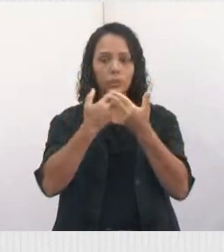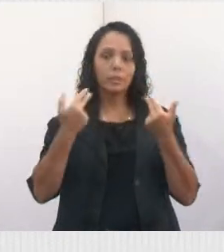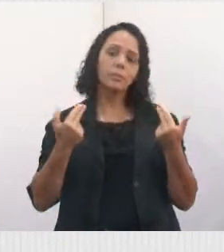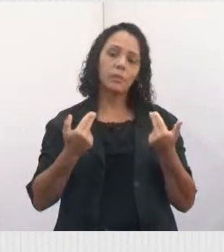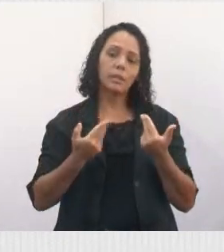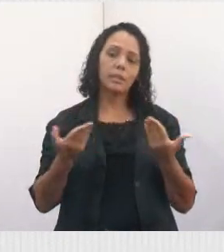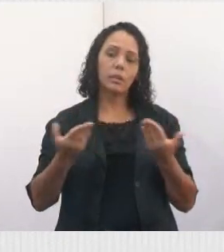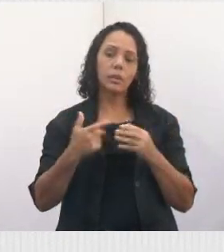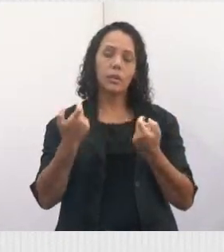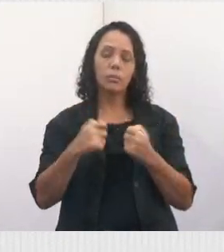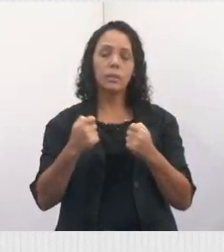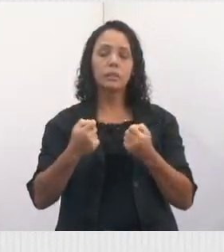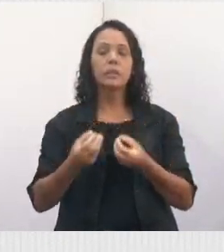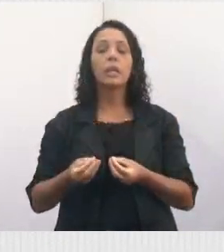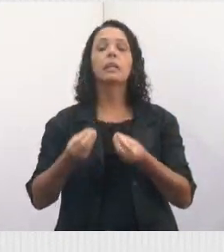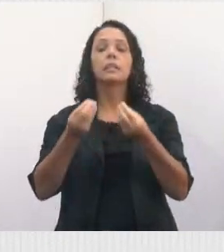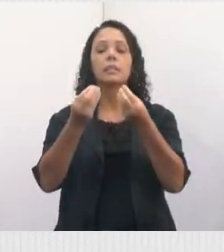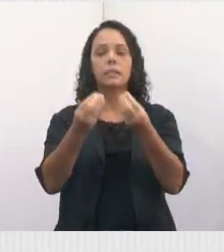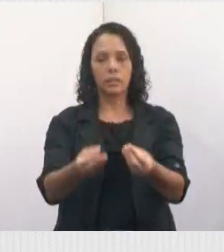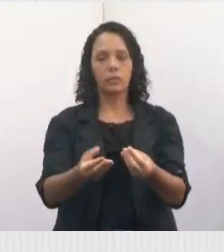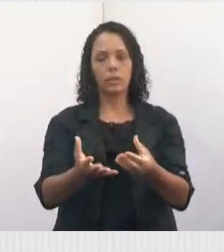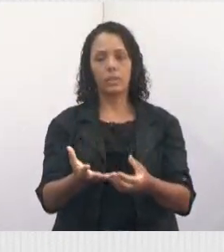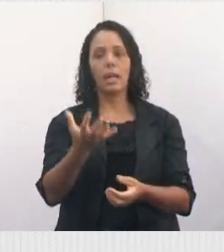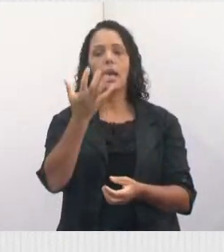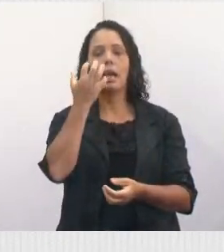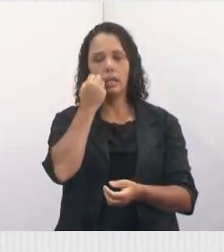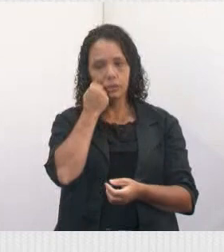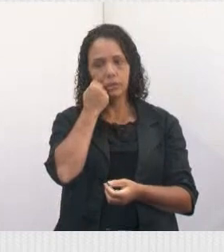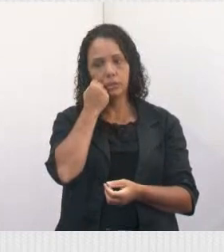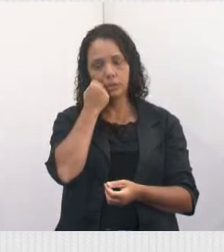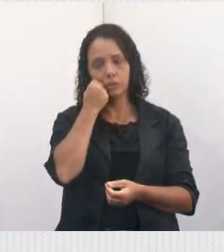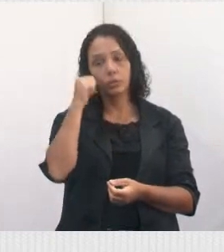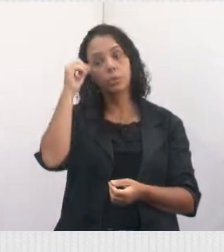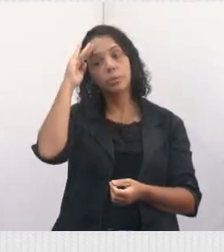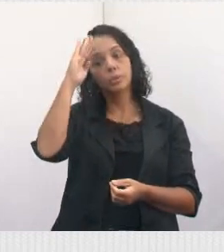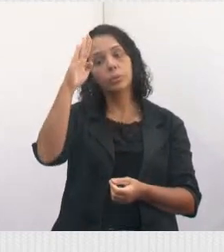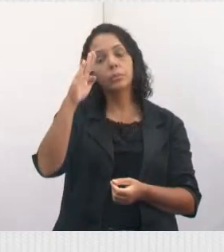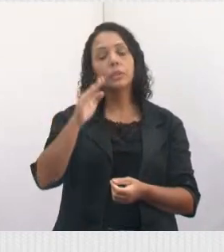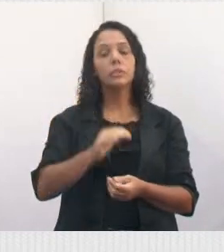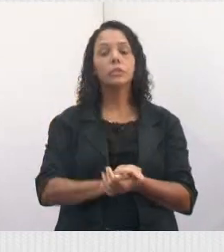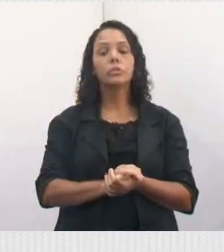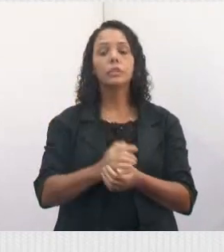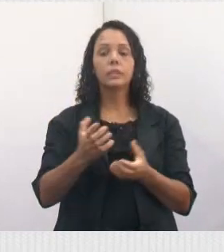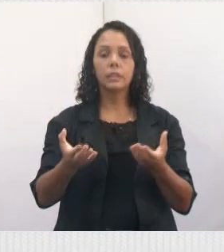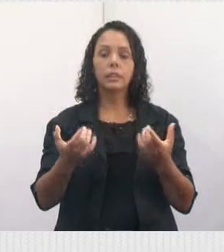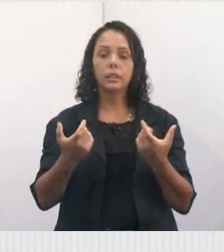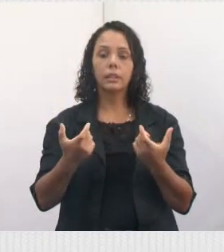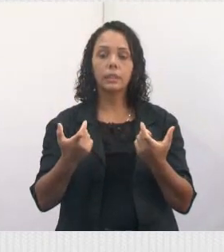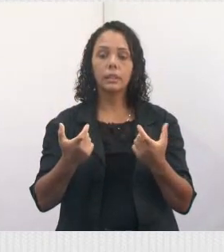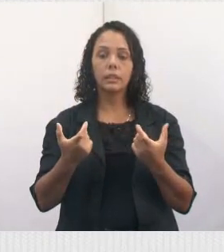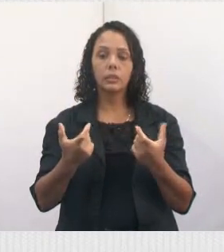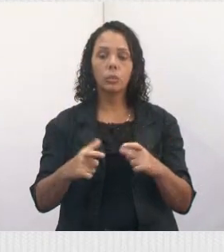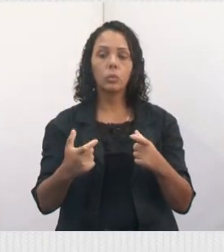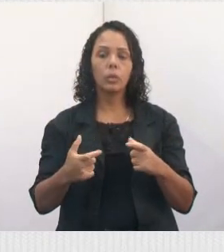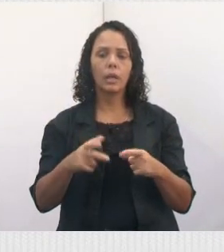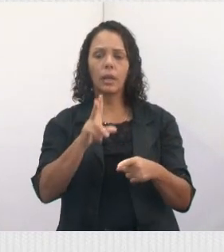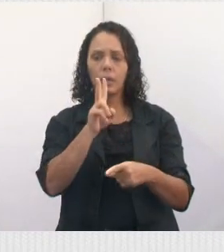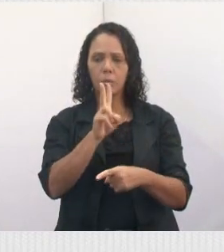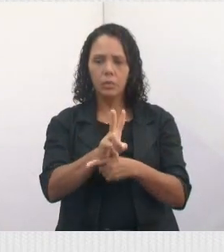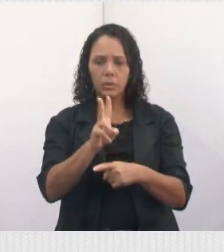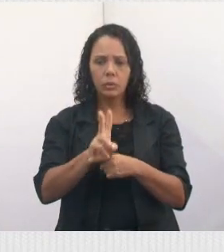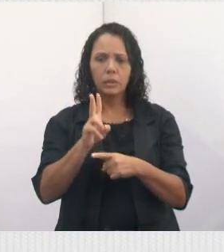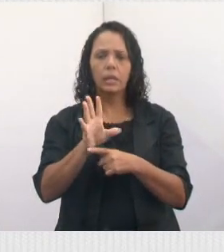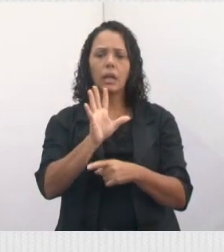Cláudia. Os animais estão para adoção, né, Cláudia? Para adoção, principalmente, a gente quer mesmo olhar para eles para continuar a ser cuidado,